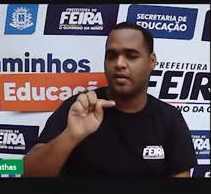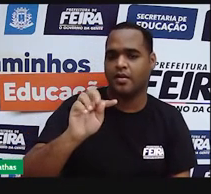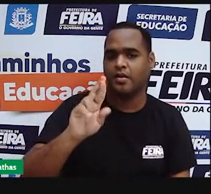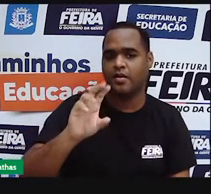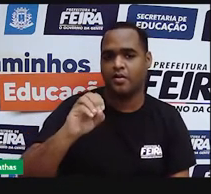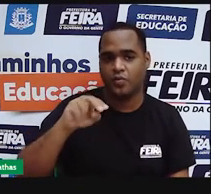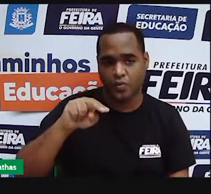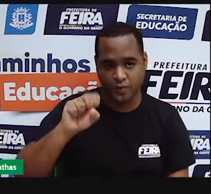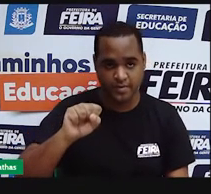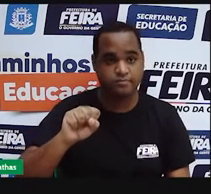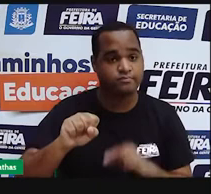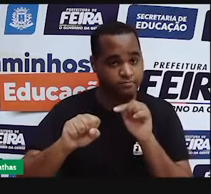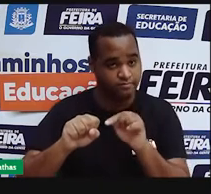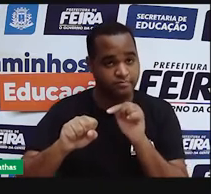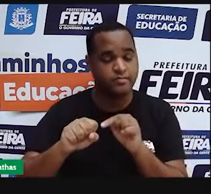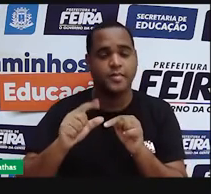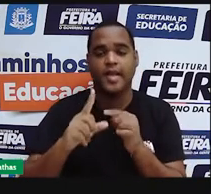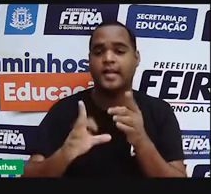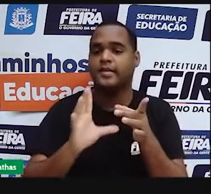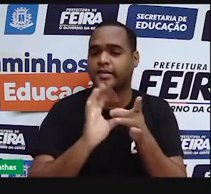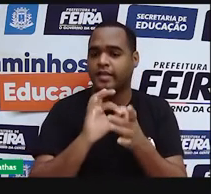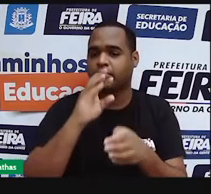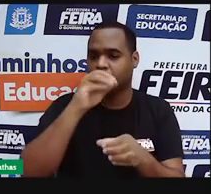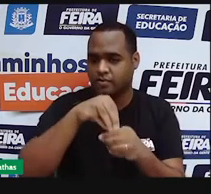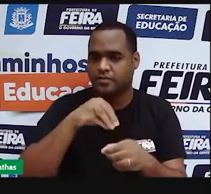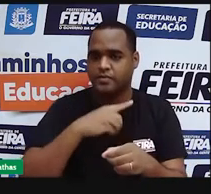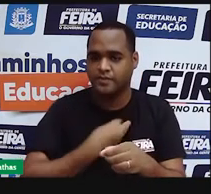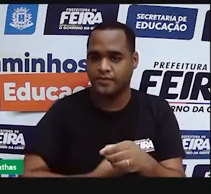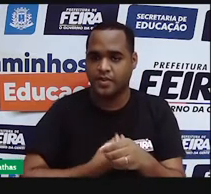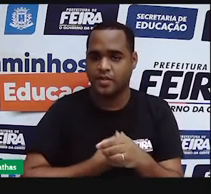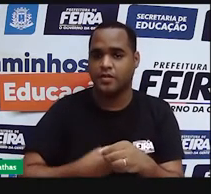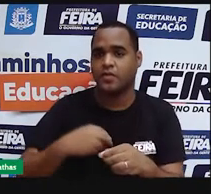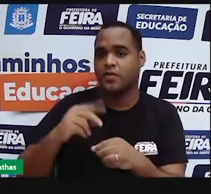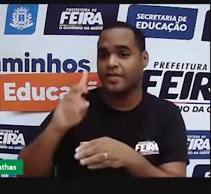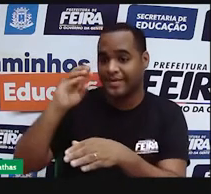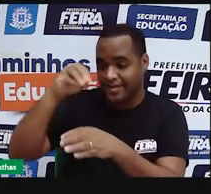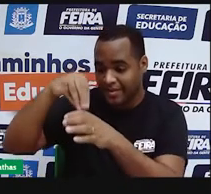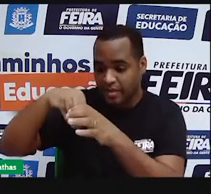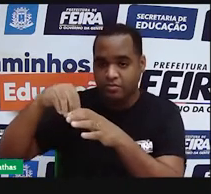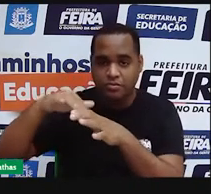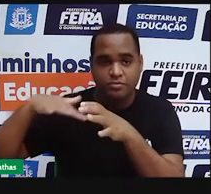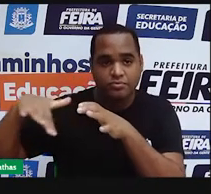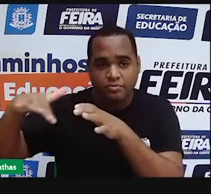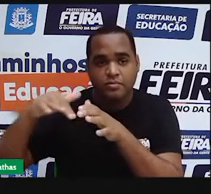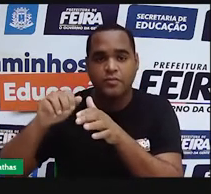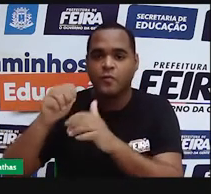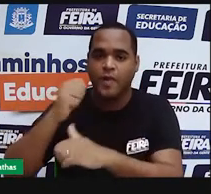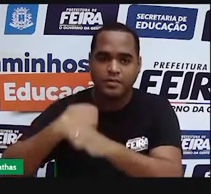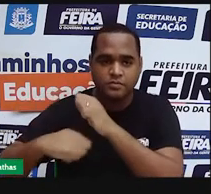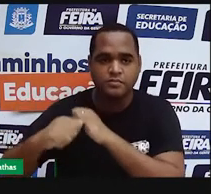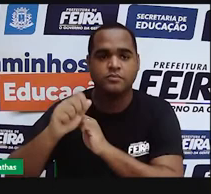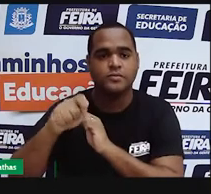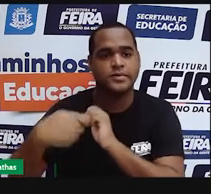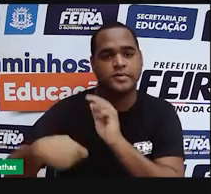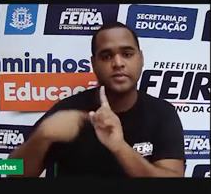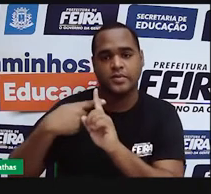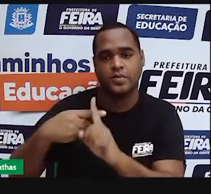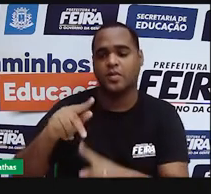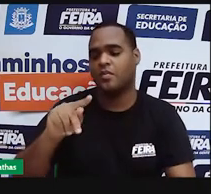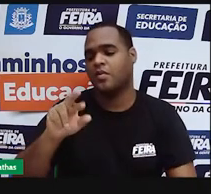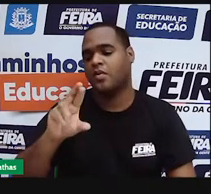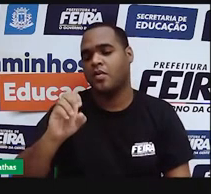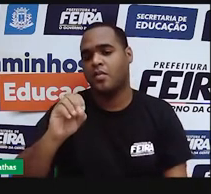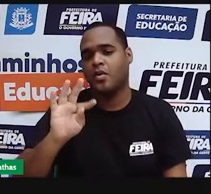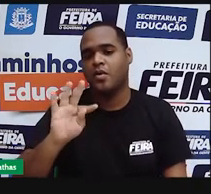essa partícula que está aqui no núcleo do átomo, com a carga elétrica positiva, a gente chama de prótons.